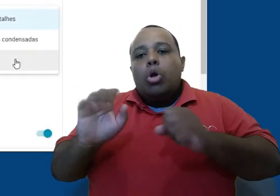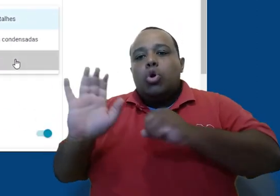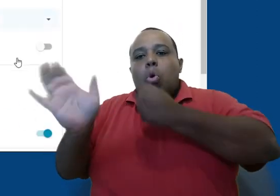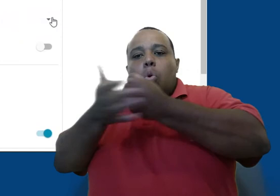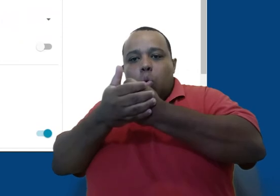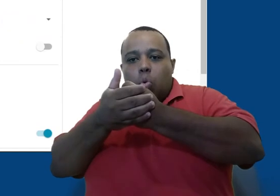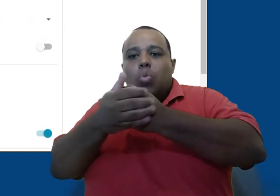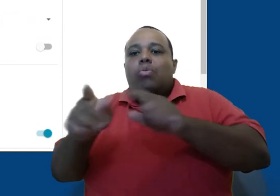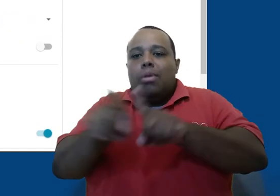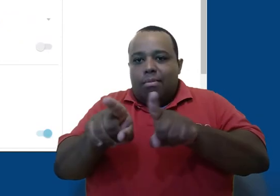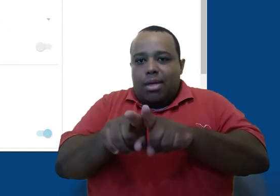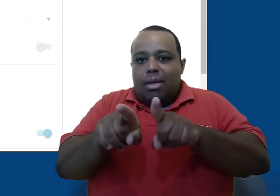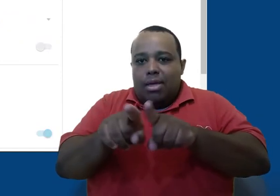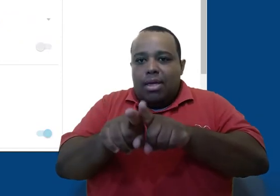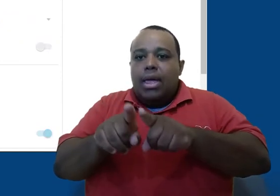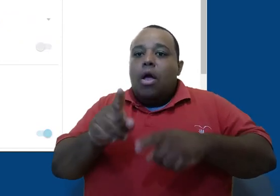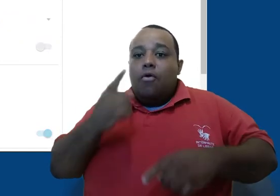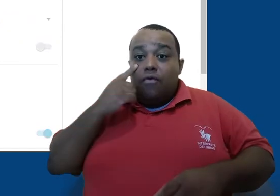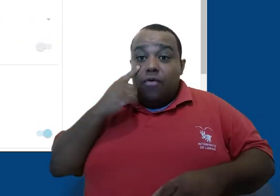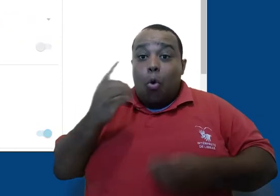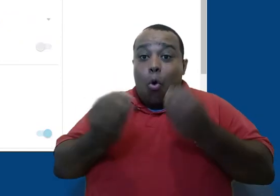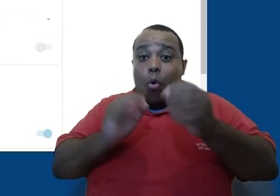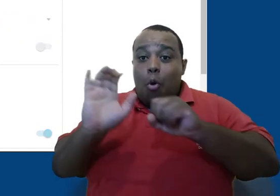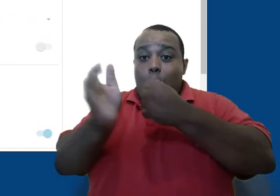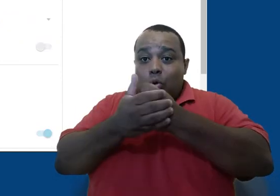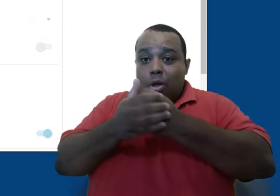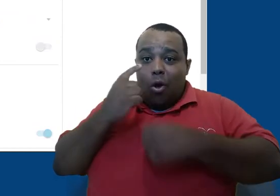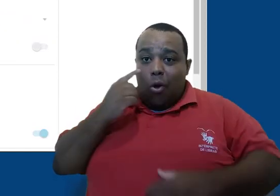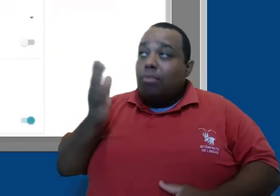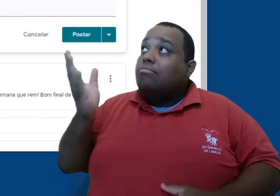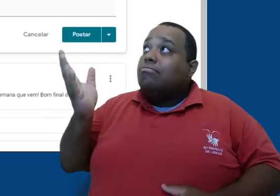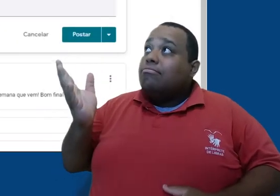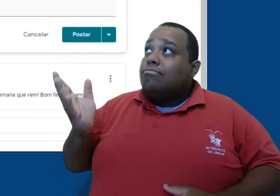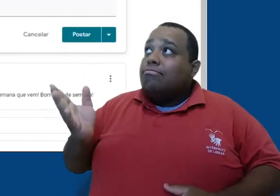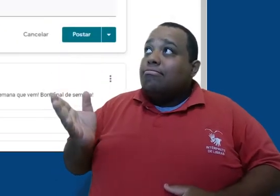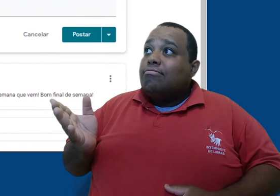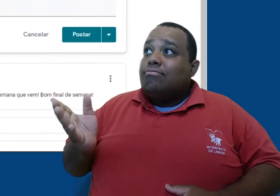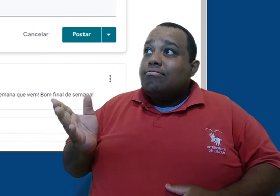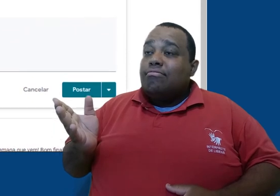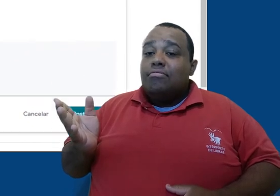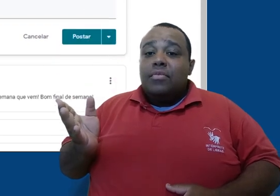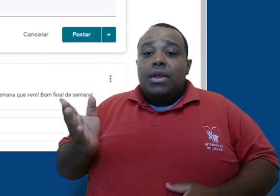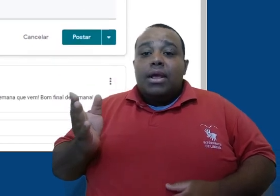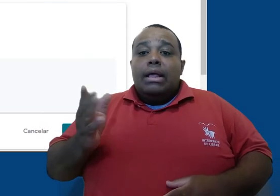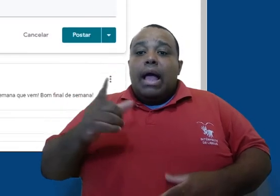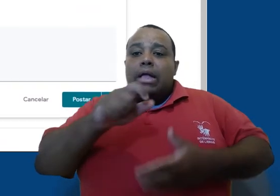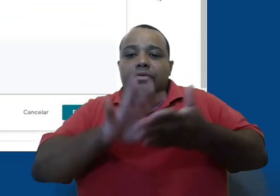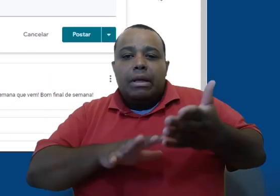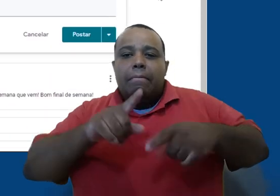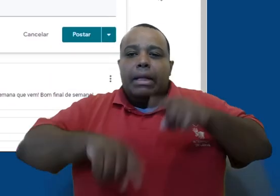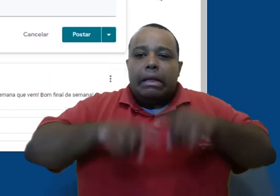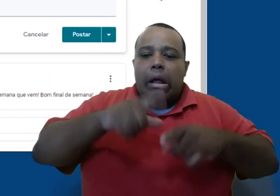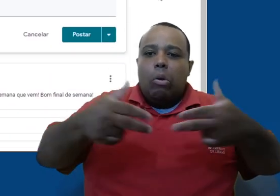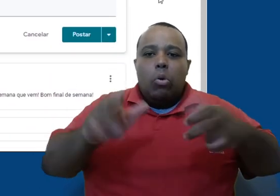notificações, Ainda em Atividades no mural. Se eu voltar dessa vez ao mural, podemos perceber que todas as notificações de materiais e